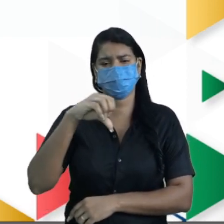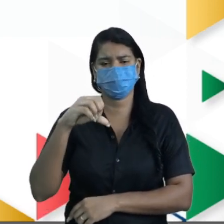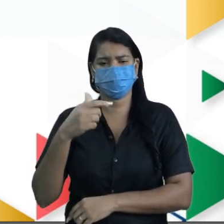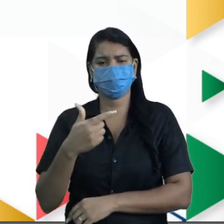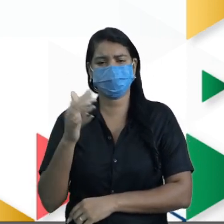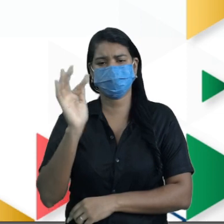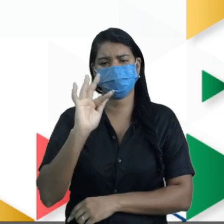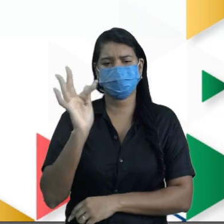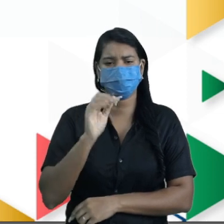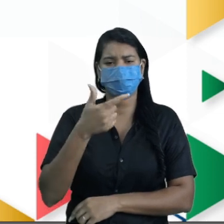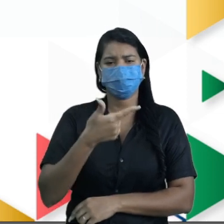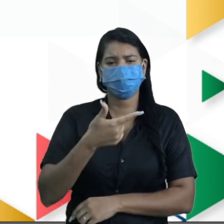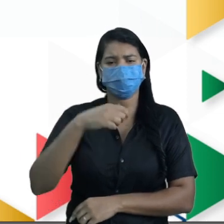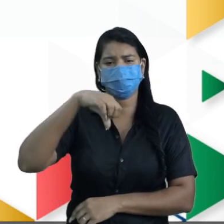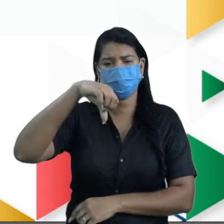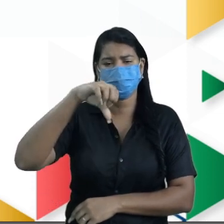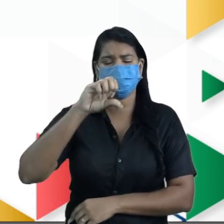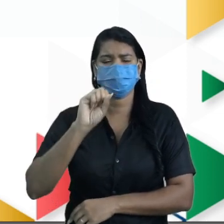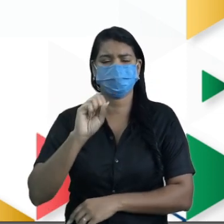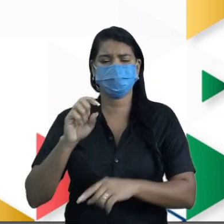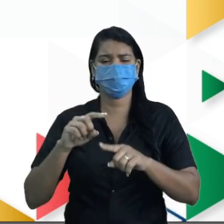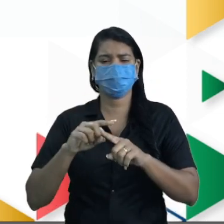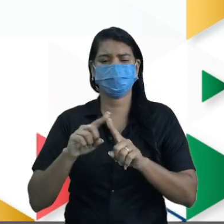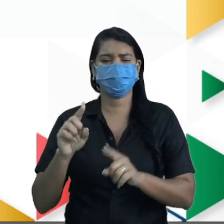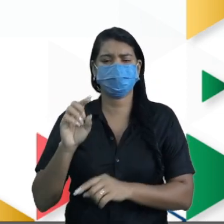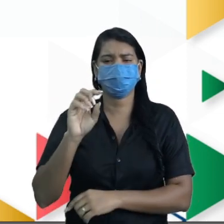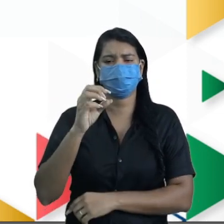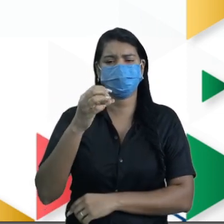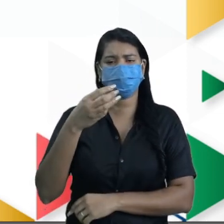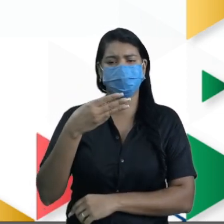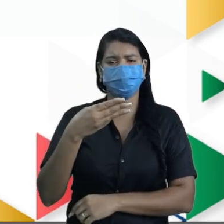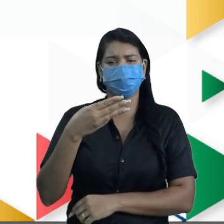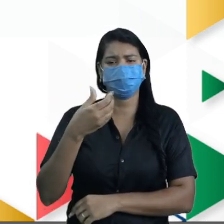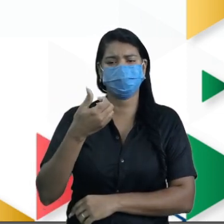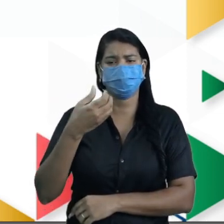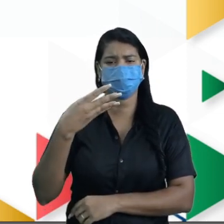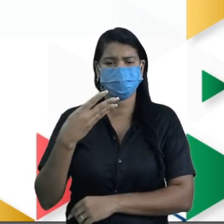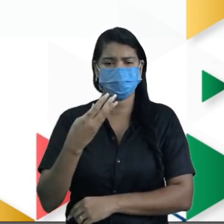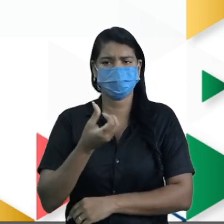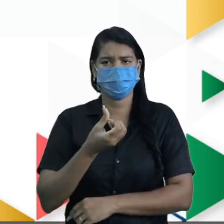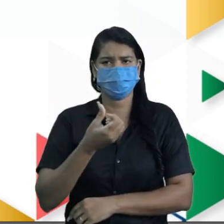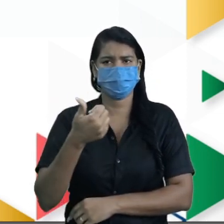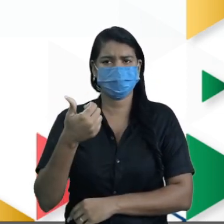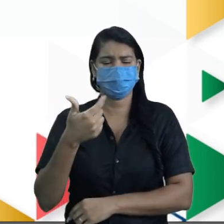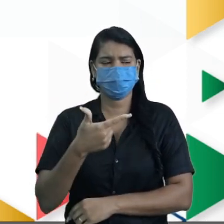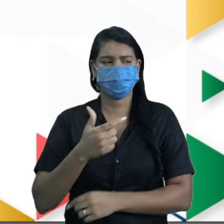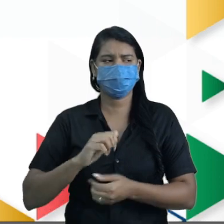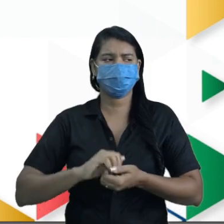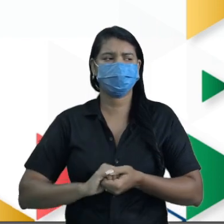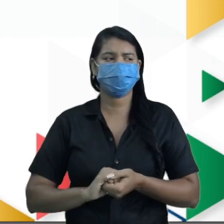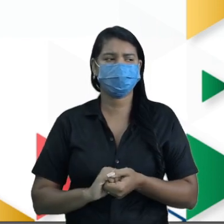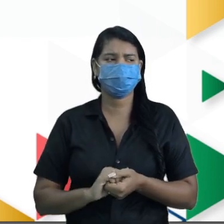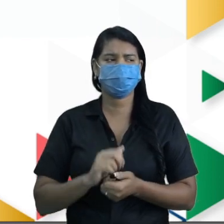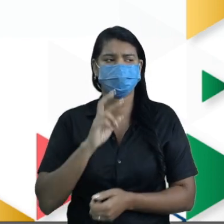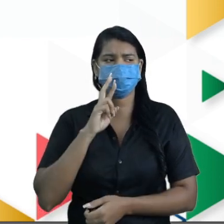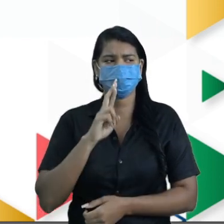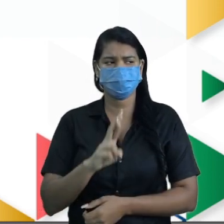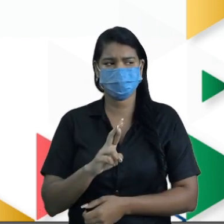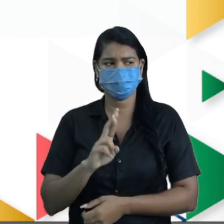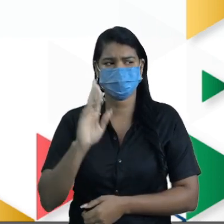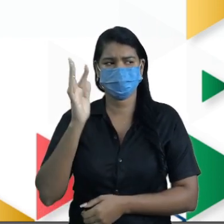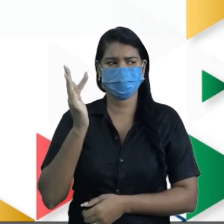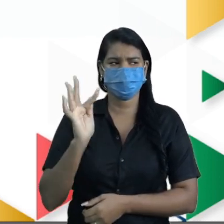fevereiro, 298 mais 314, deu 612. Estava claro que a resposta é